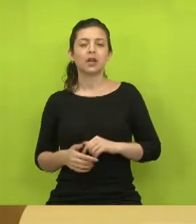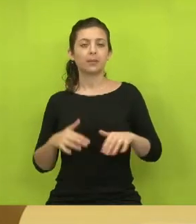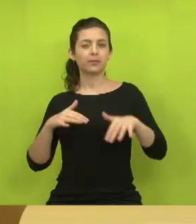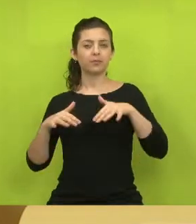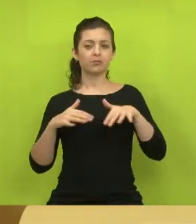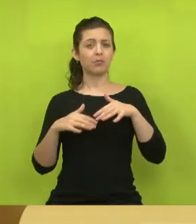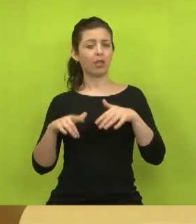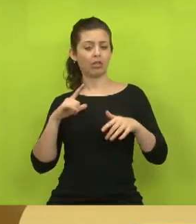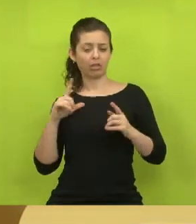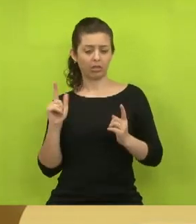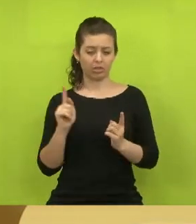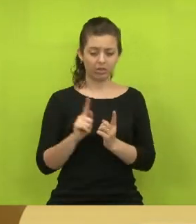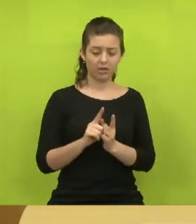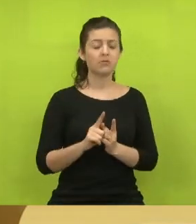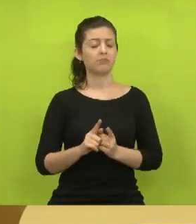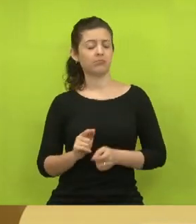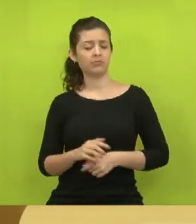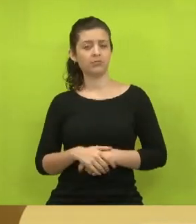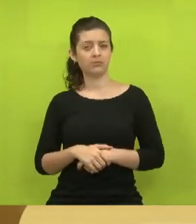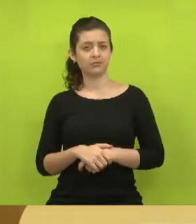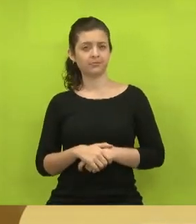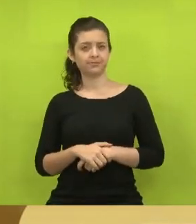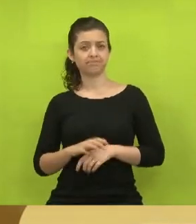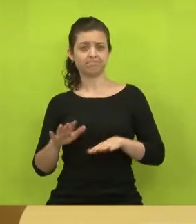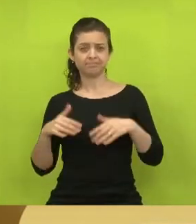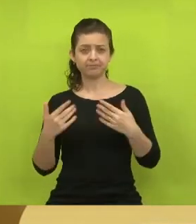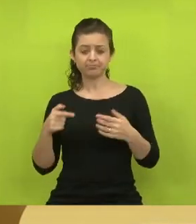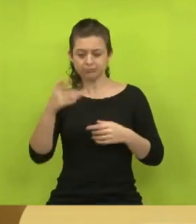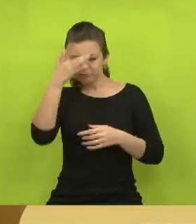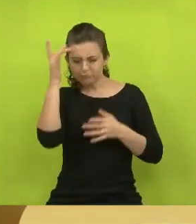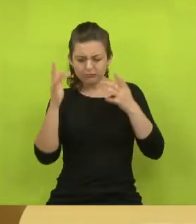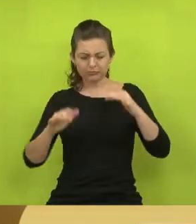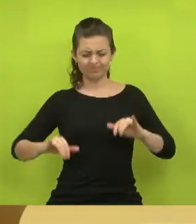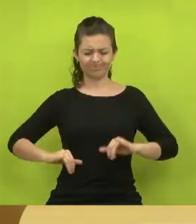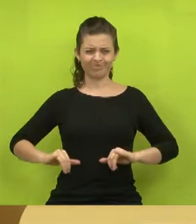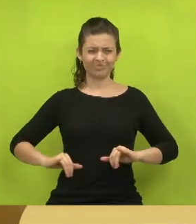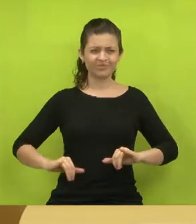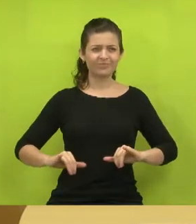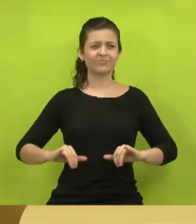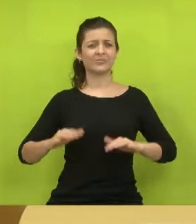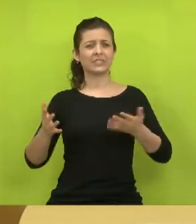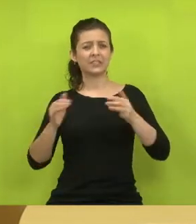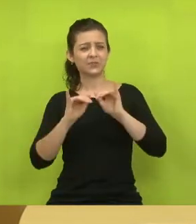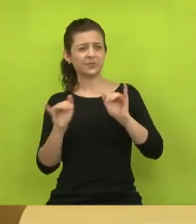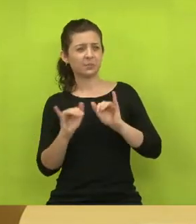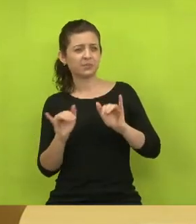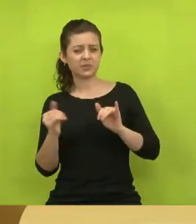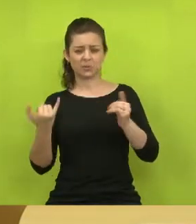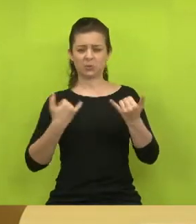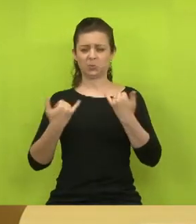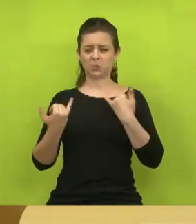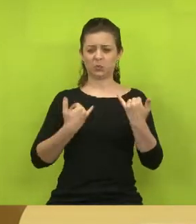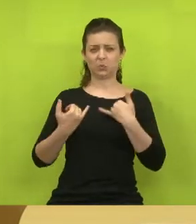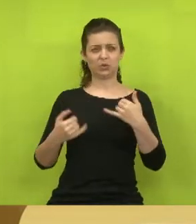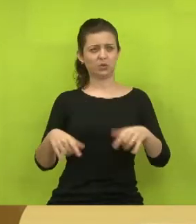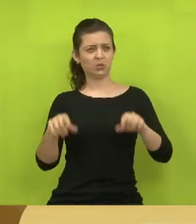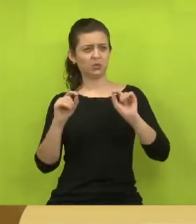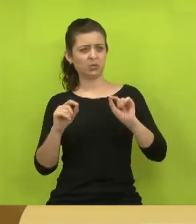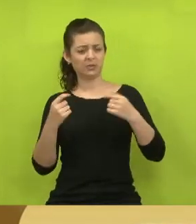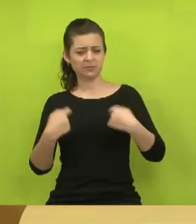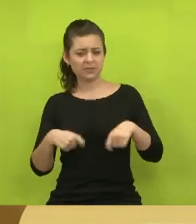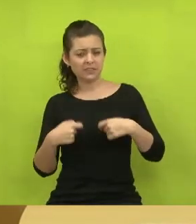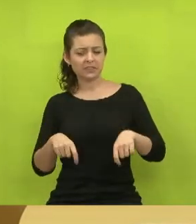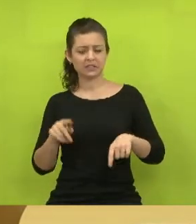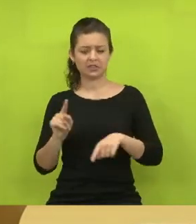Sejam atendidas. Então, essas pessoas estão sofrendo. Agora, a informação que nós temos do Educa Mais, quando a pessoa